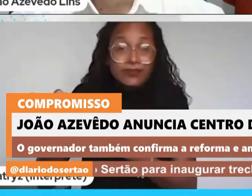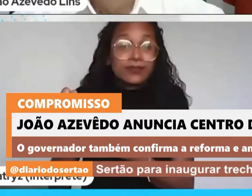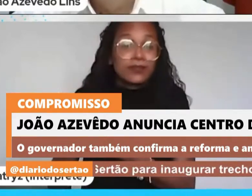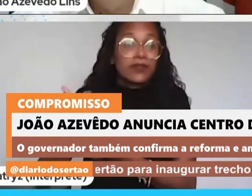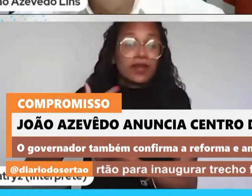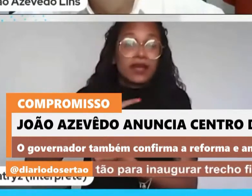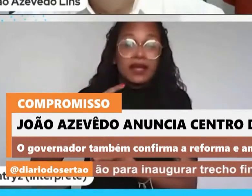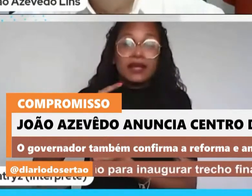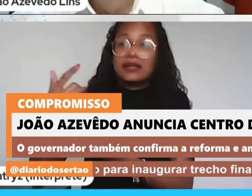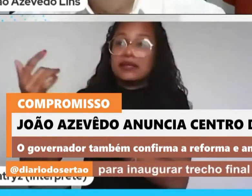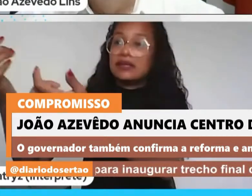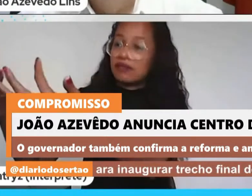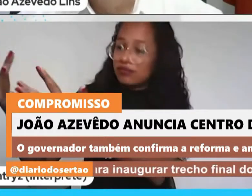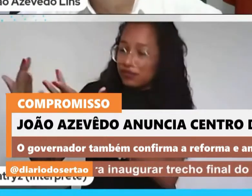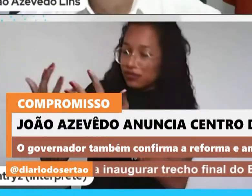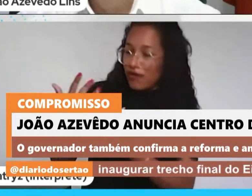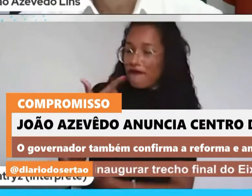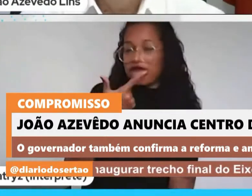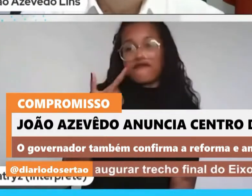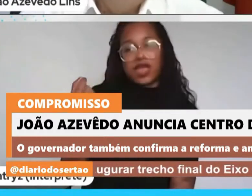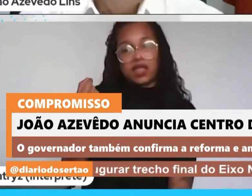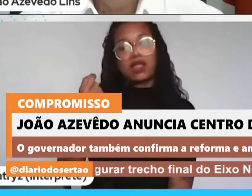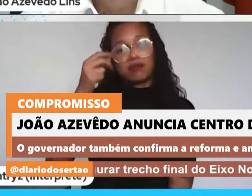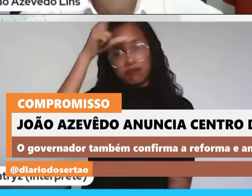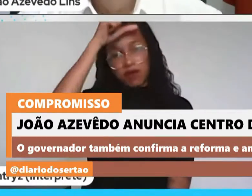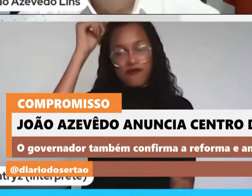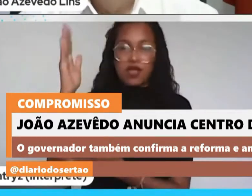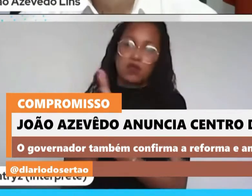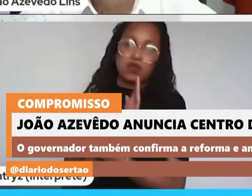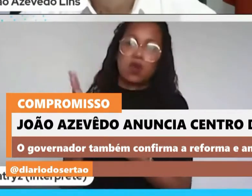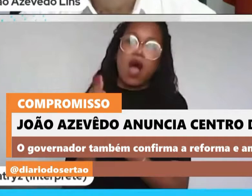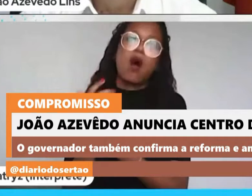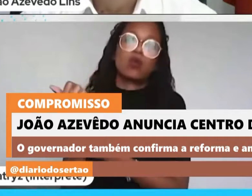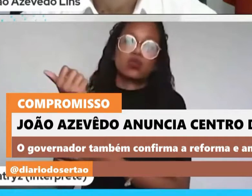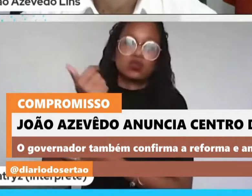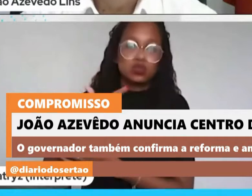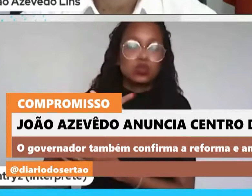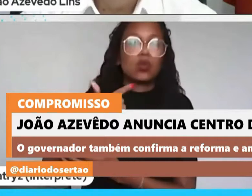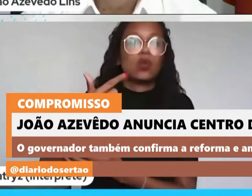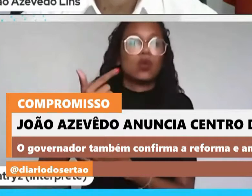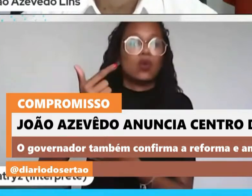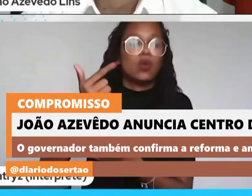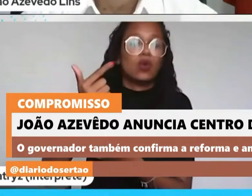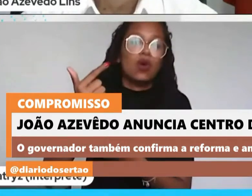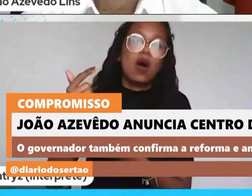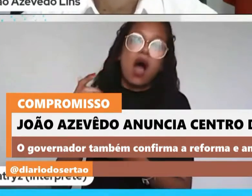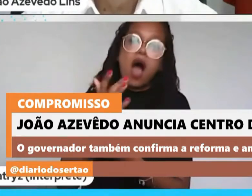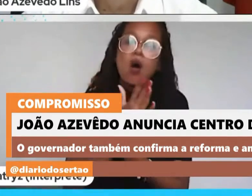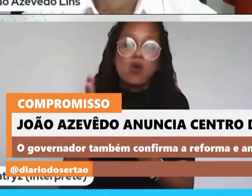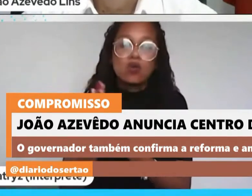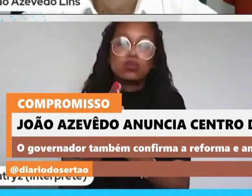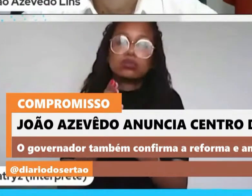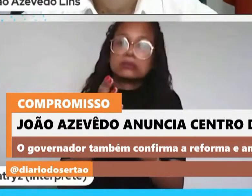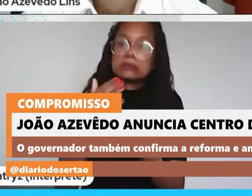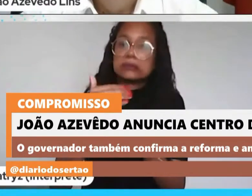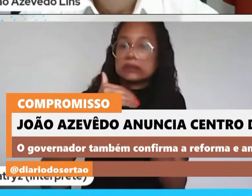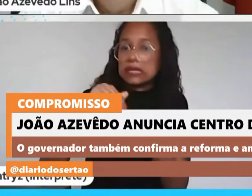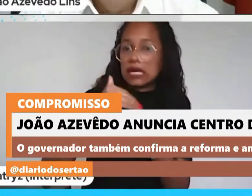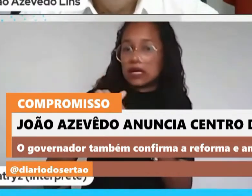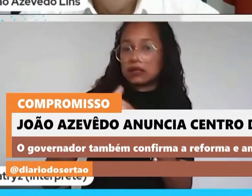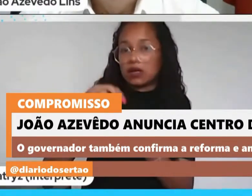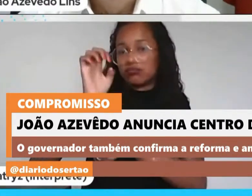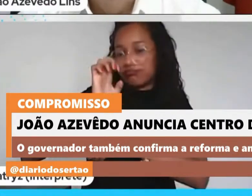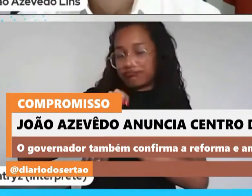20 prefeitos, alguns vice-prefeitos, outros secretários de Estado representando alguns prefeitos que não puderam vir.